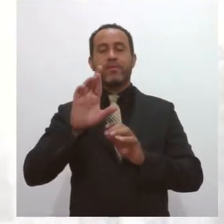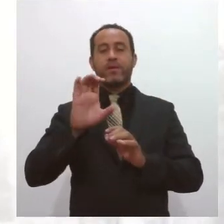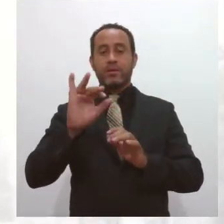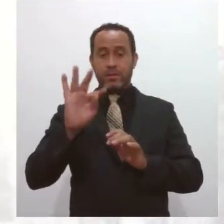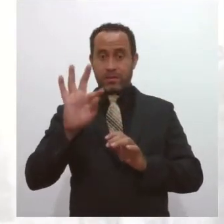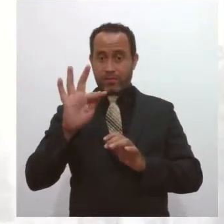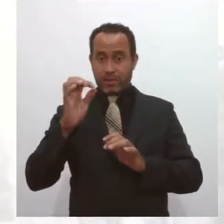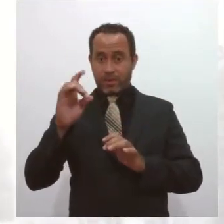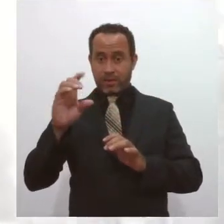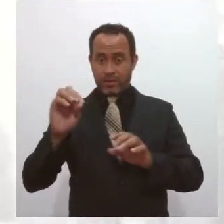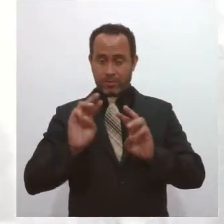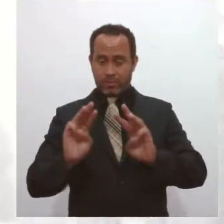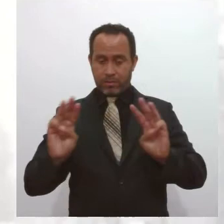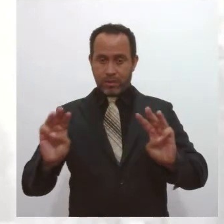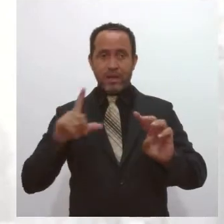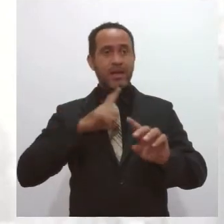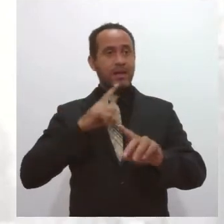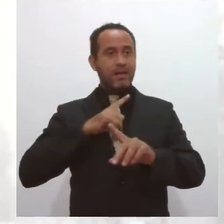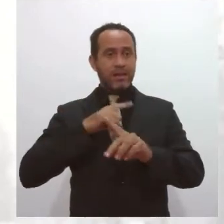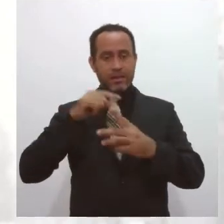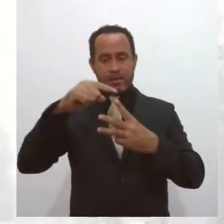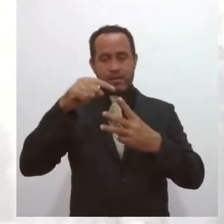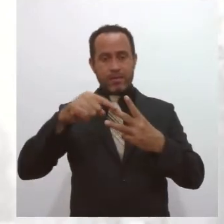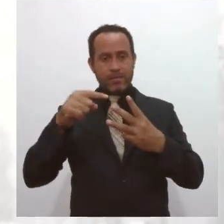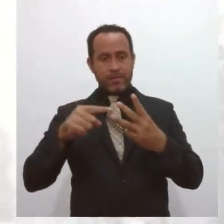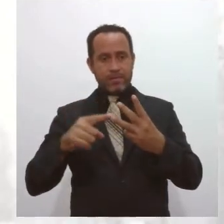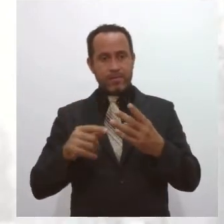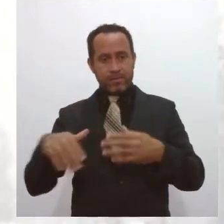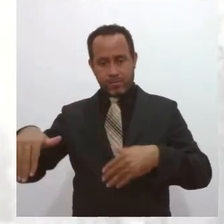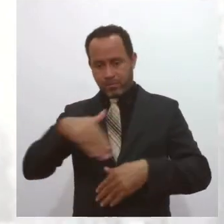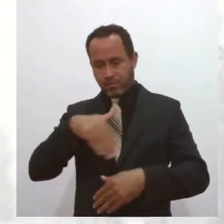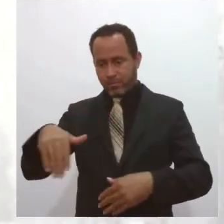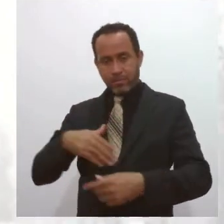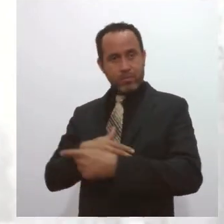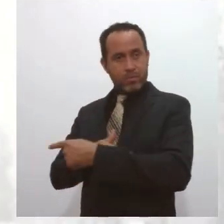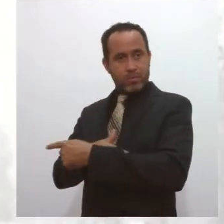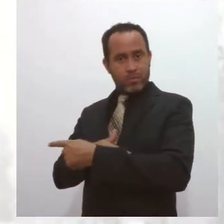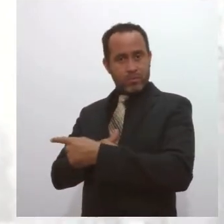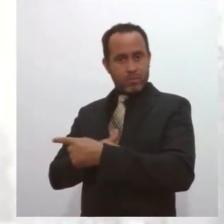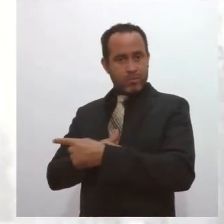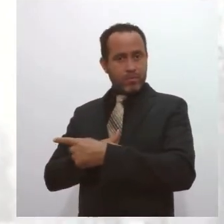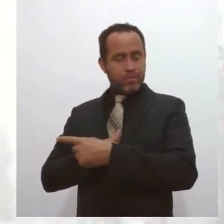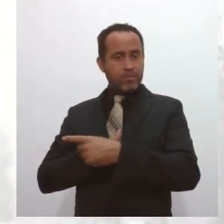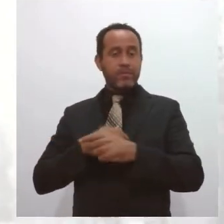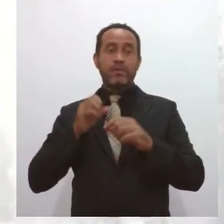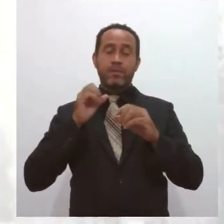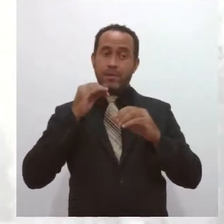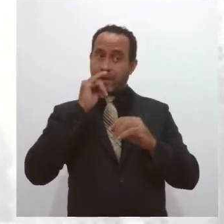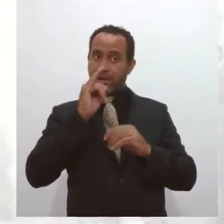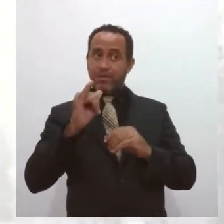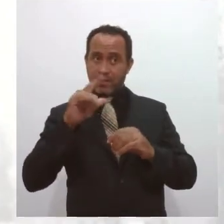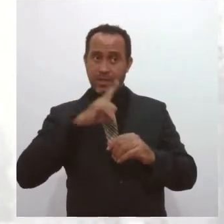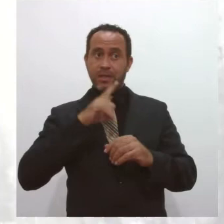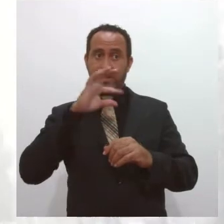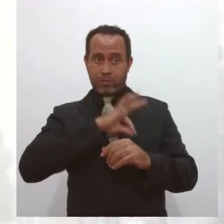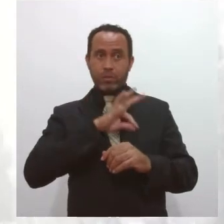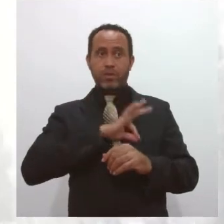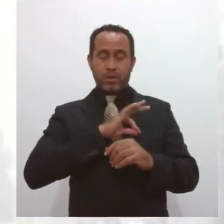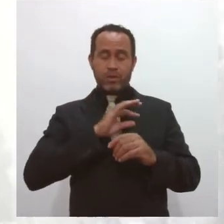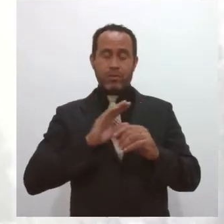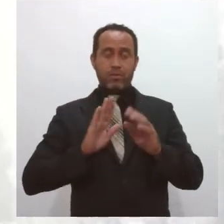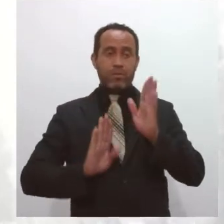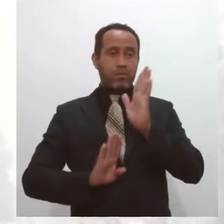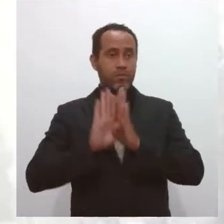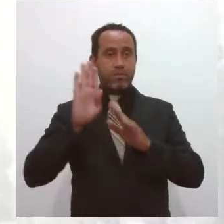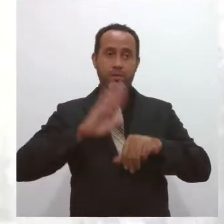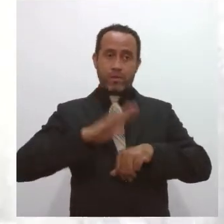e lá ele tem três mecanismos básicos para fazer sua declaração. Se é pela primeira vez que está, que